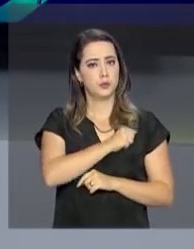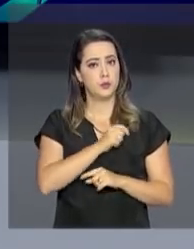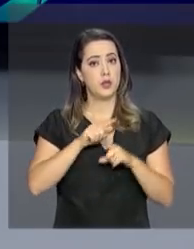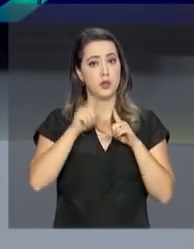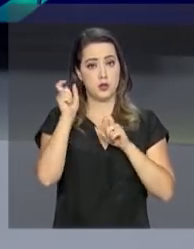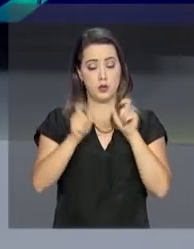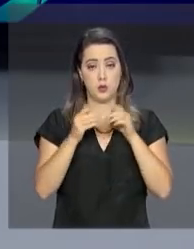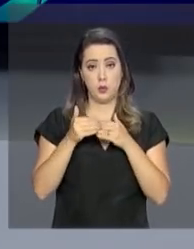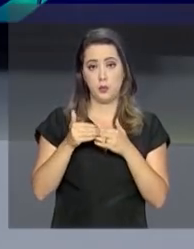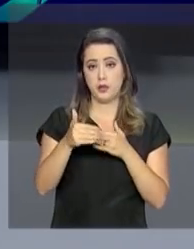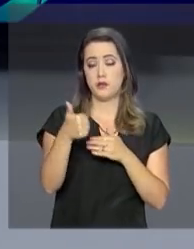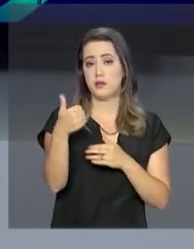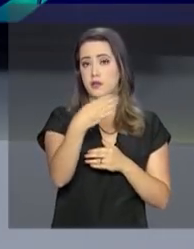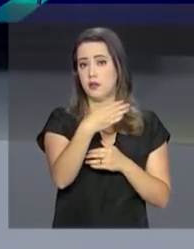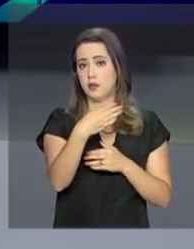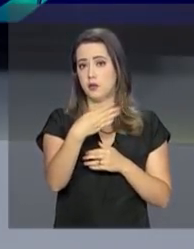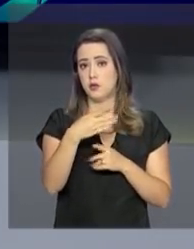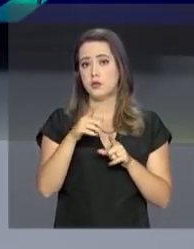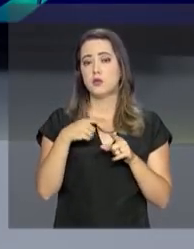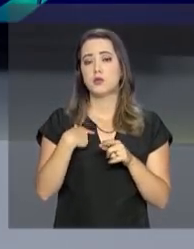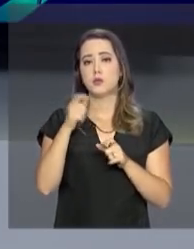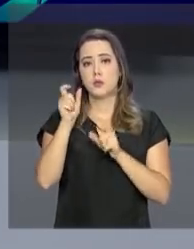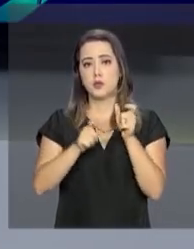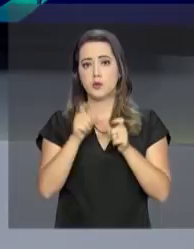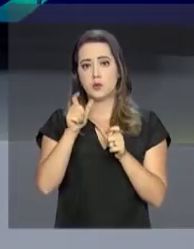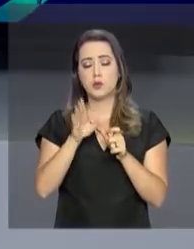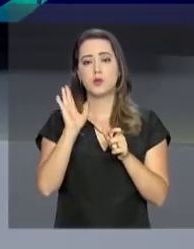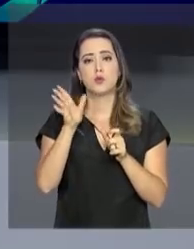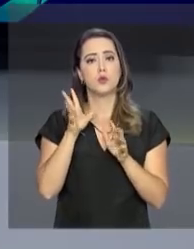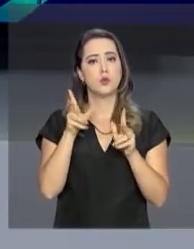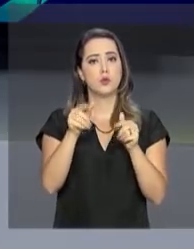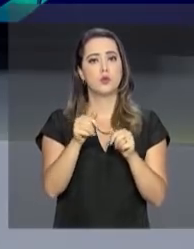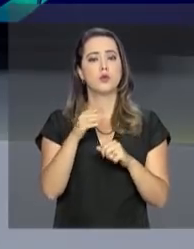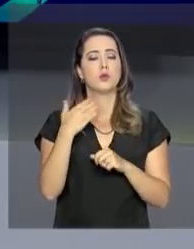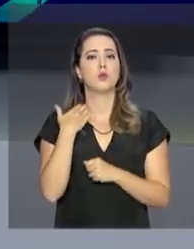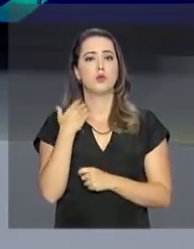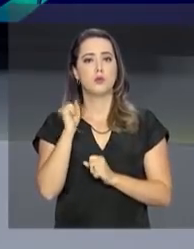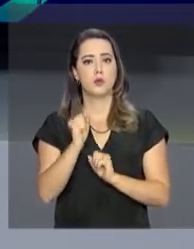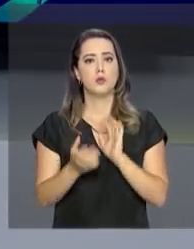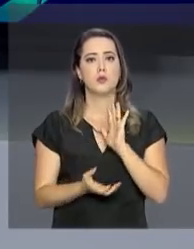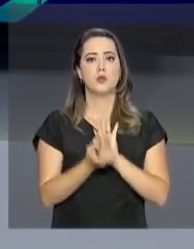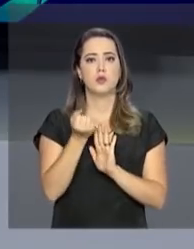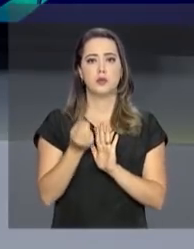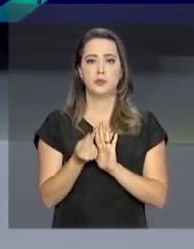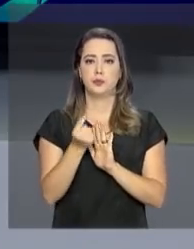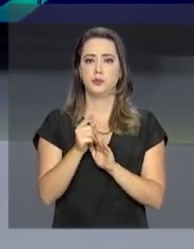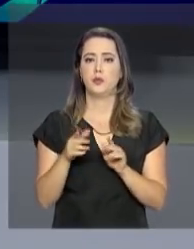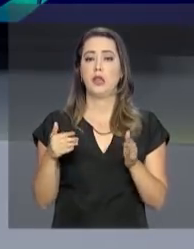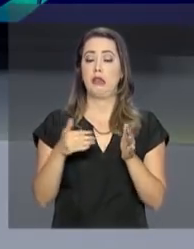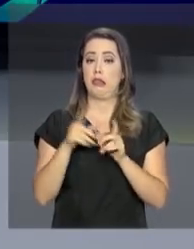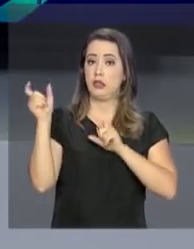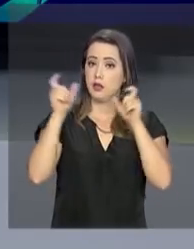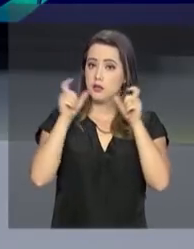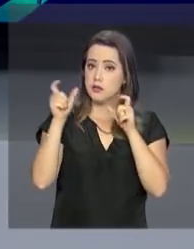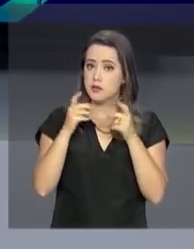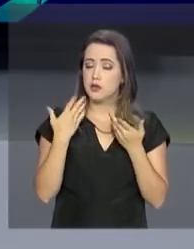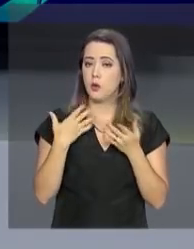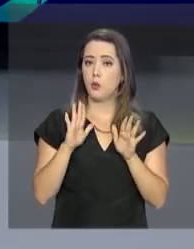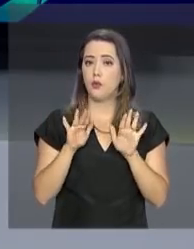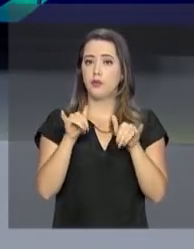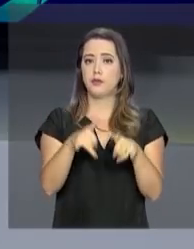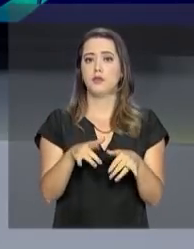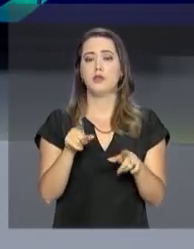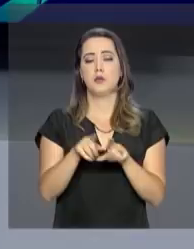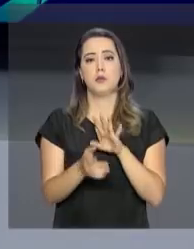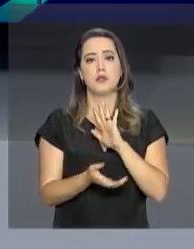Já a partir do dia 14, correntistas de todos os bancos poderão sacar o recurso. E atenção, o prazo final para